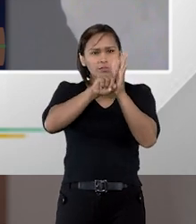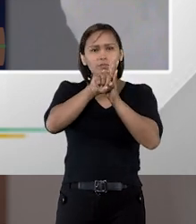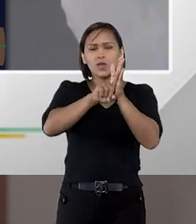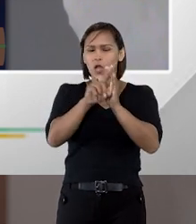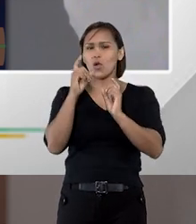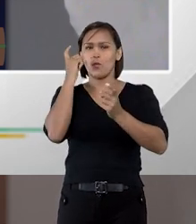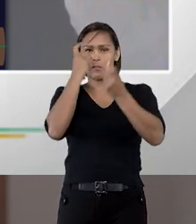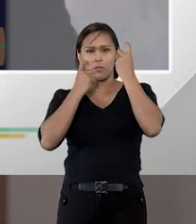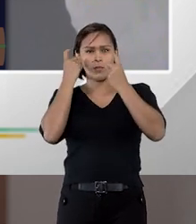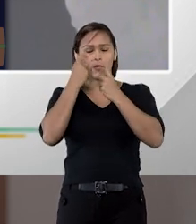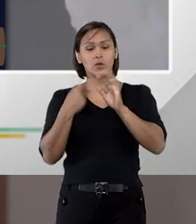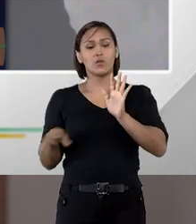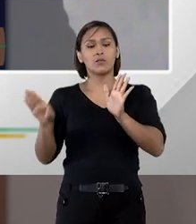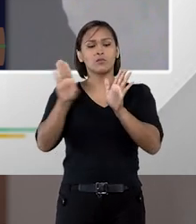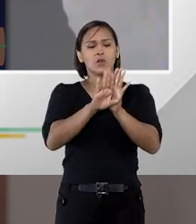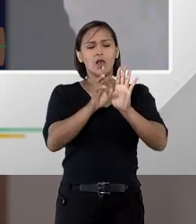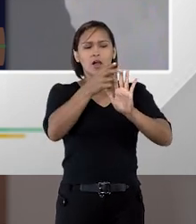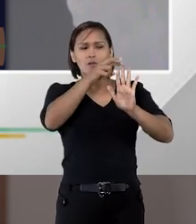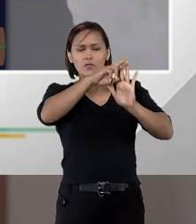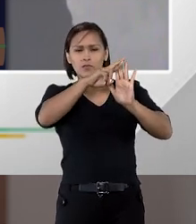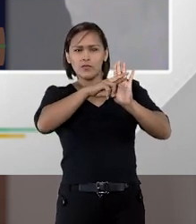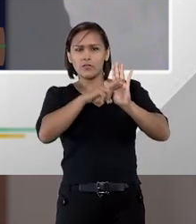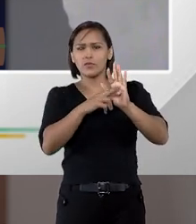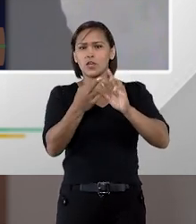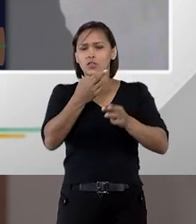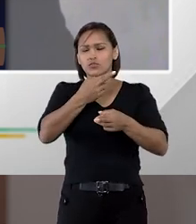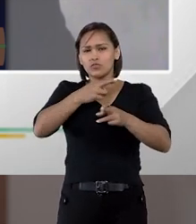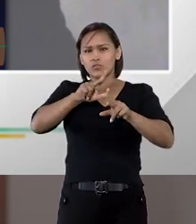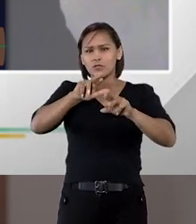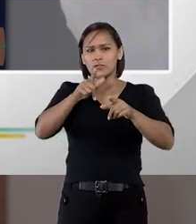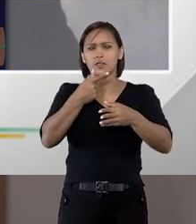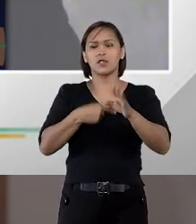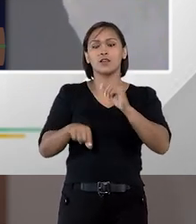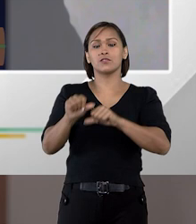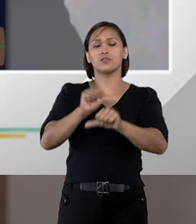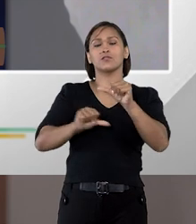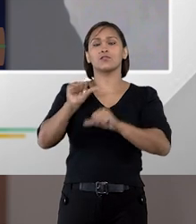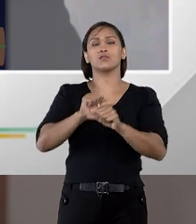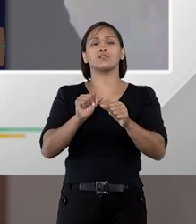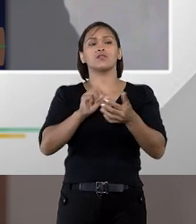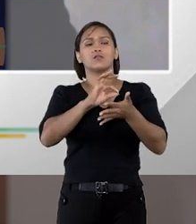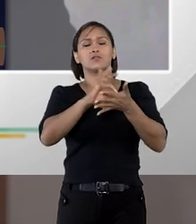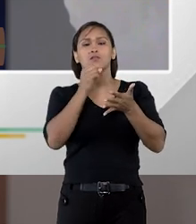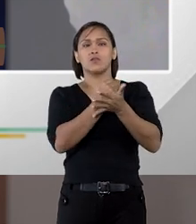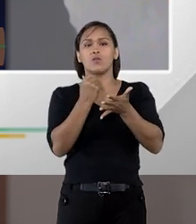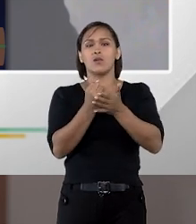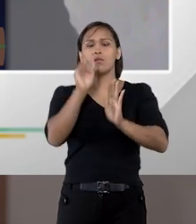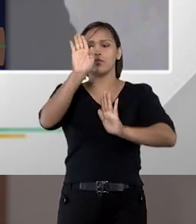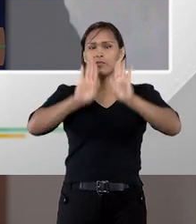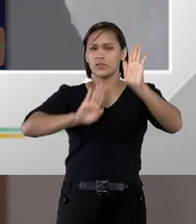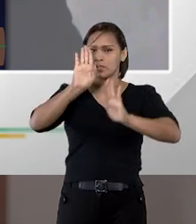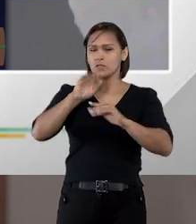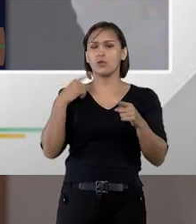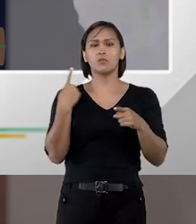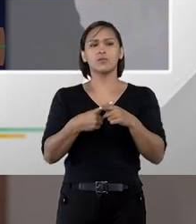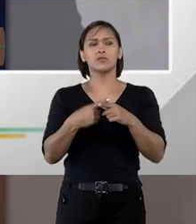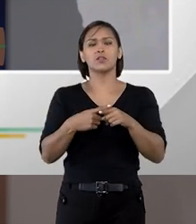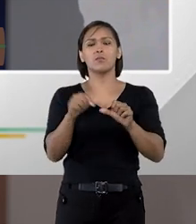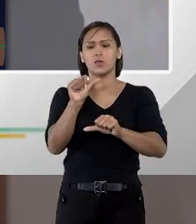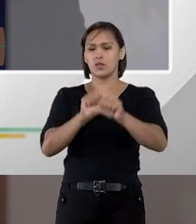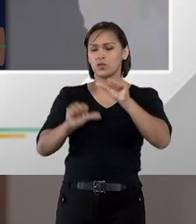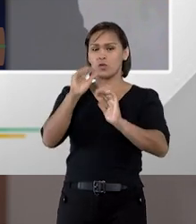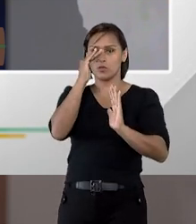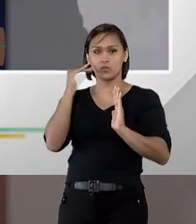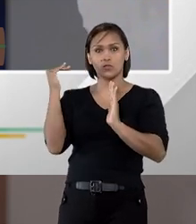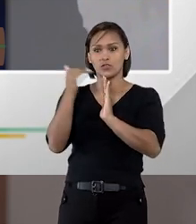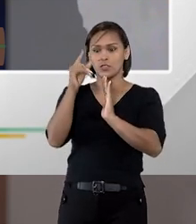se preocupou em trazer mudanças no regime das licitações e contratações públicas, se não pela